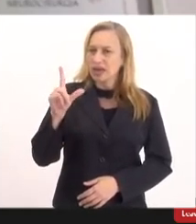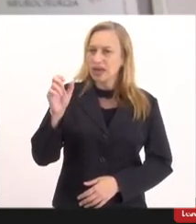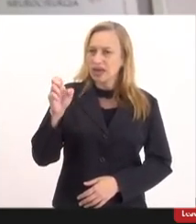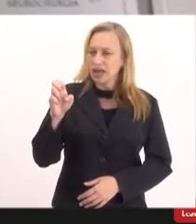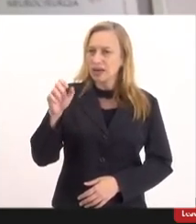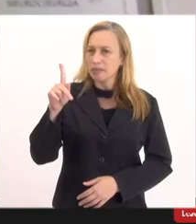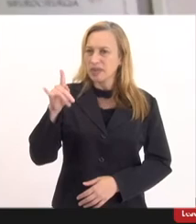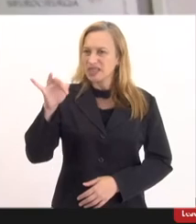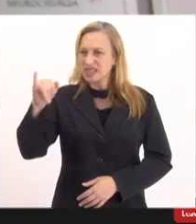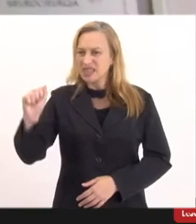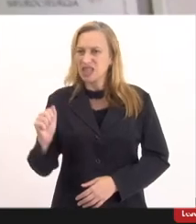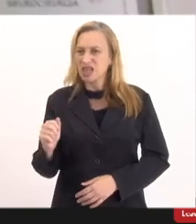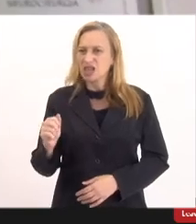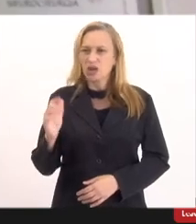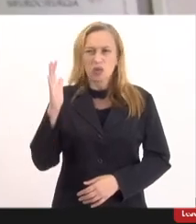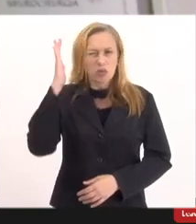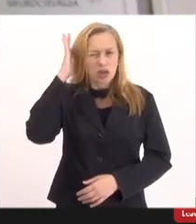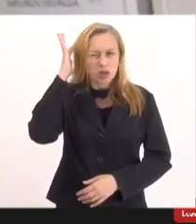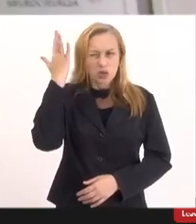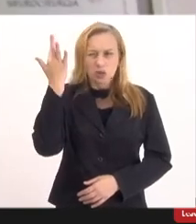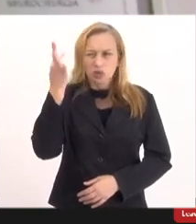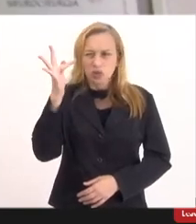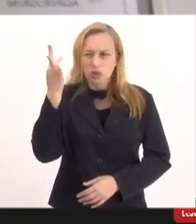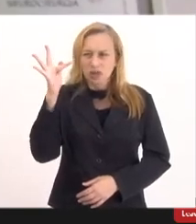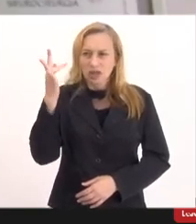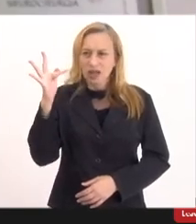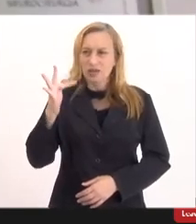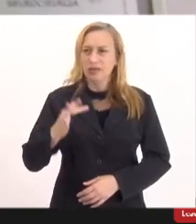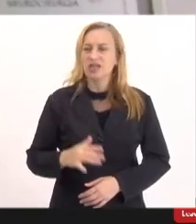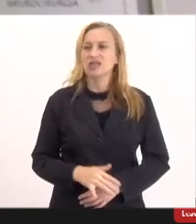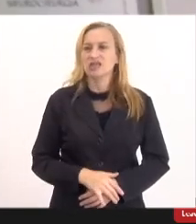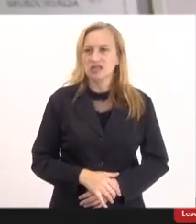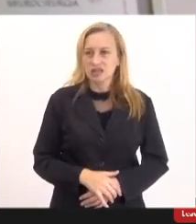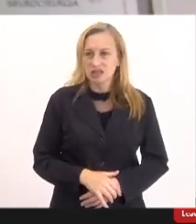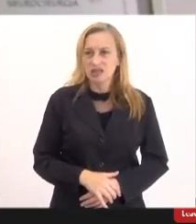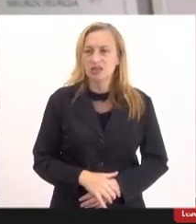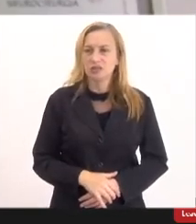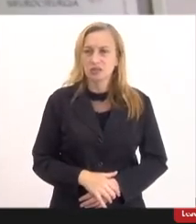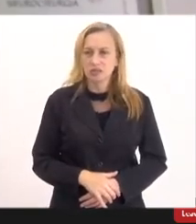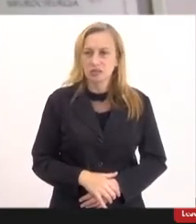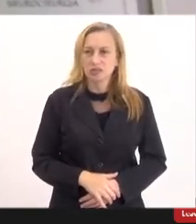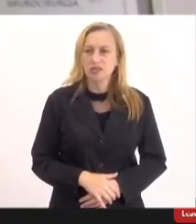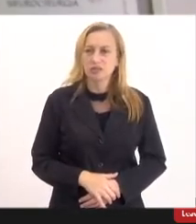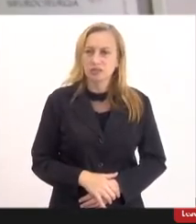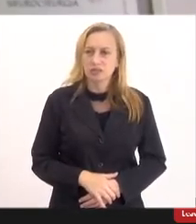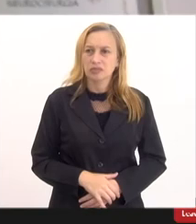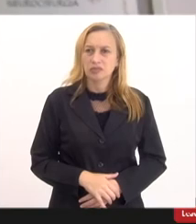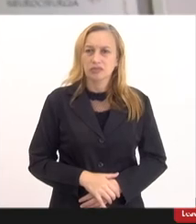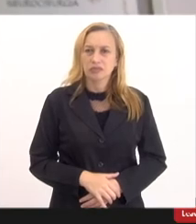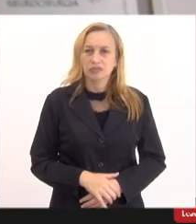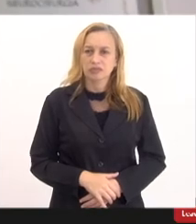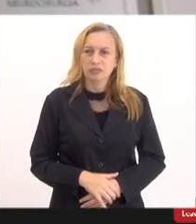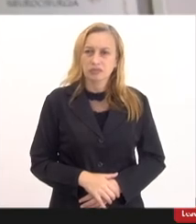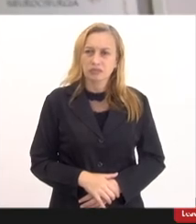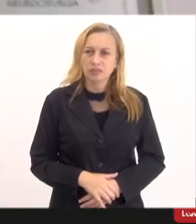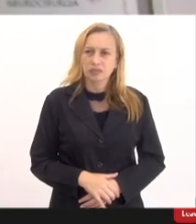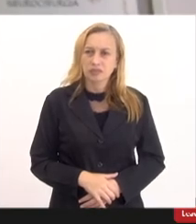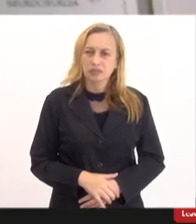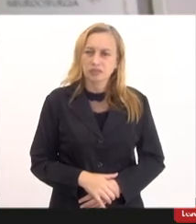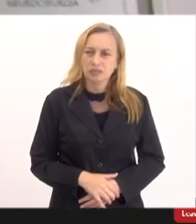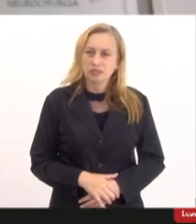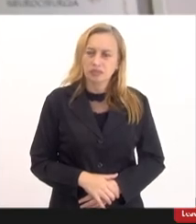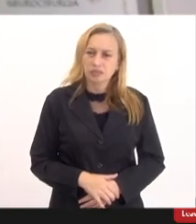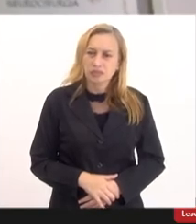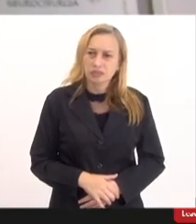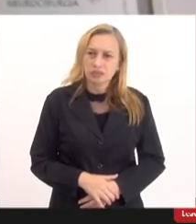na região posterior da cabeça e depois essa criança foi levada pra UTI